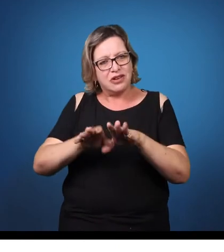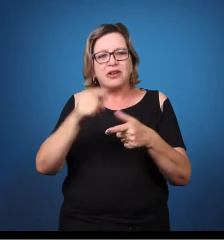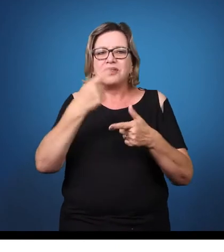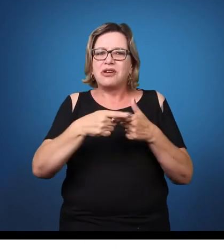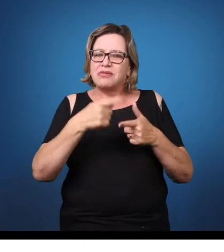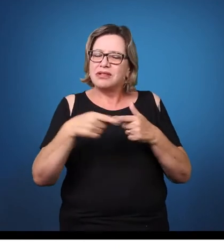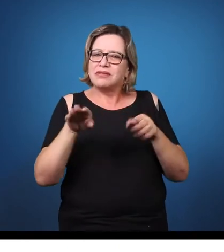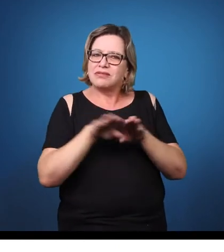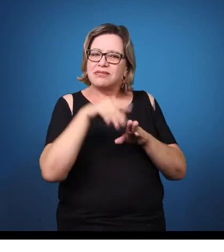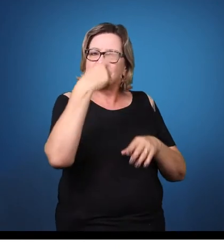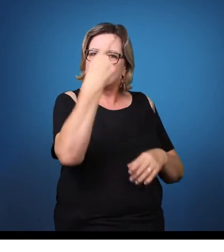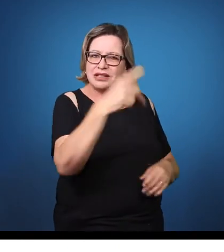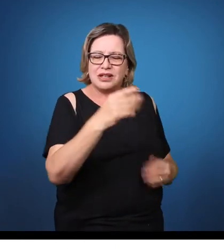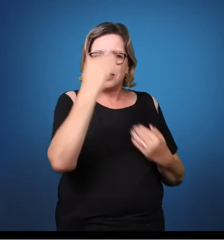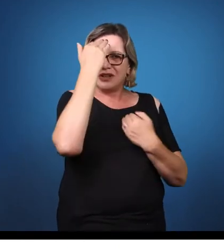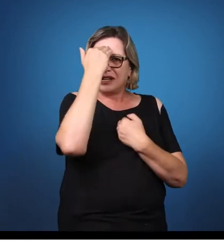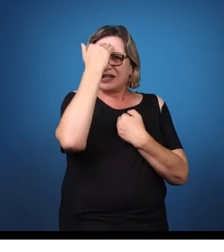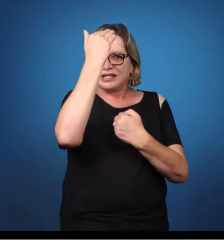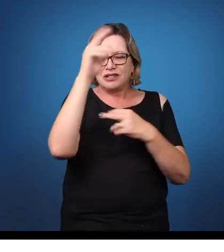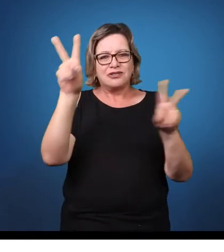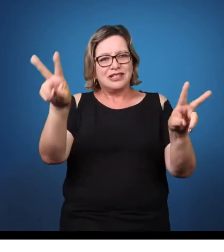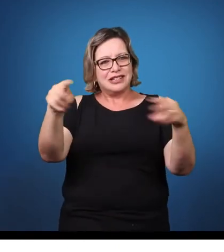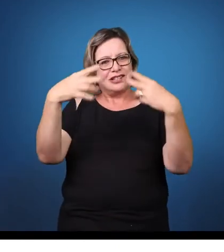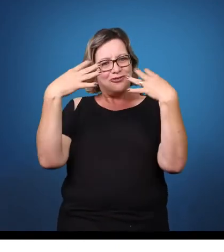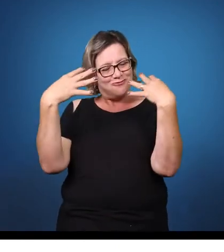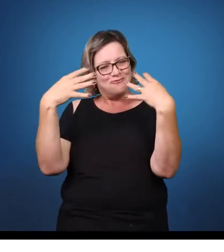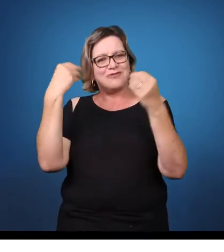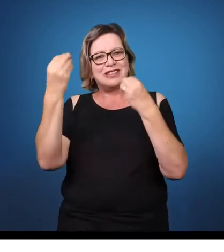nos bastidores aqui trabalhando. Até a próxima, pessoal.